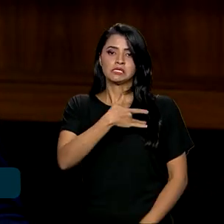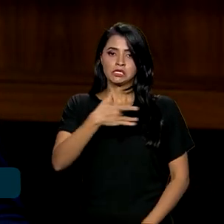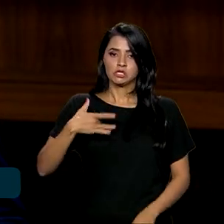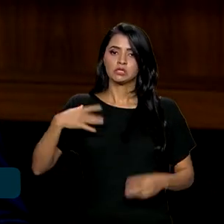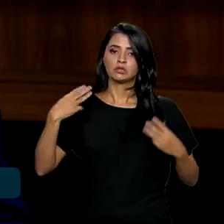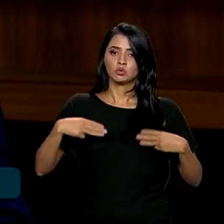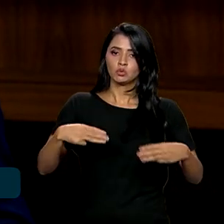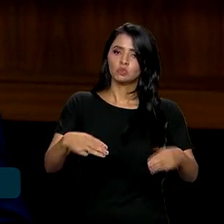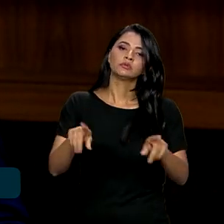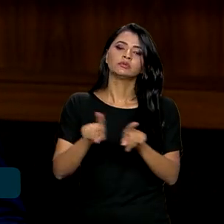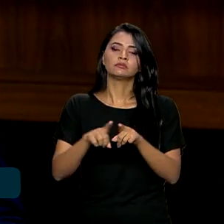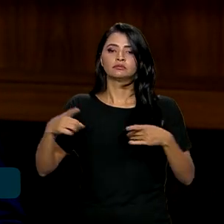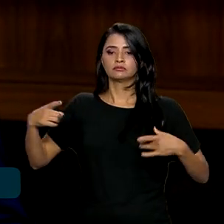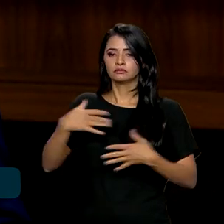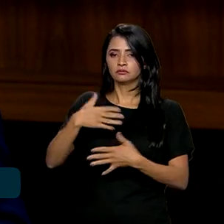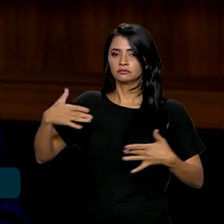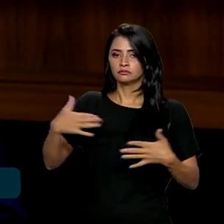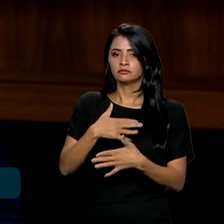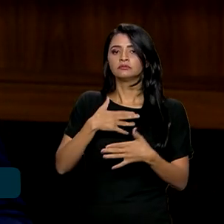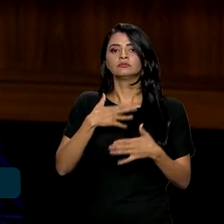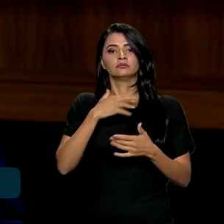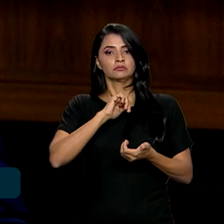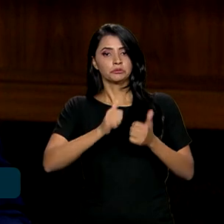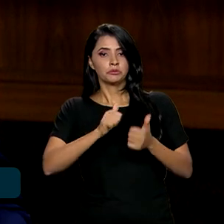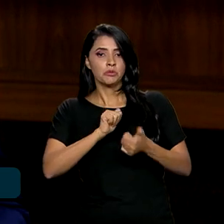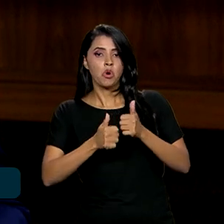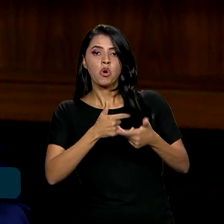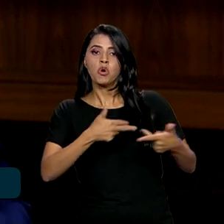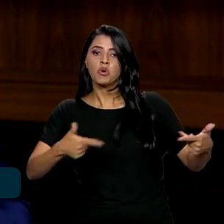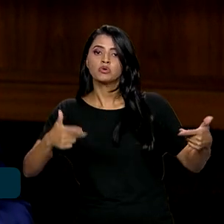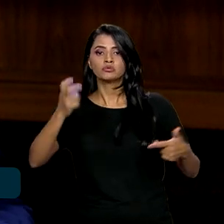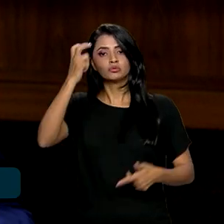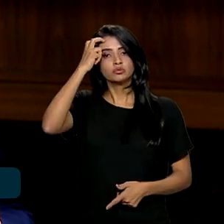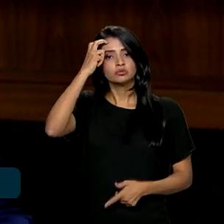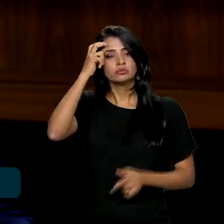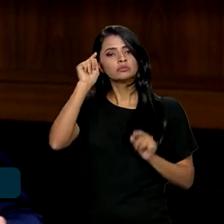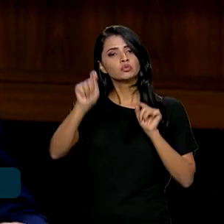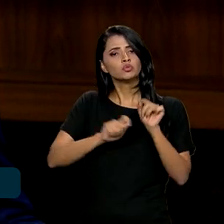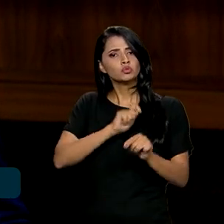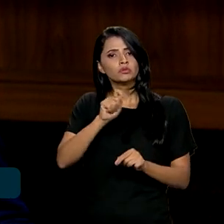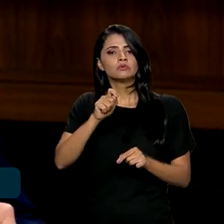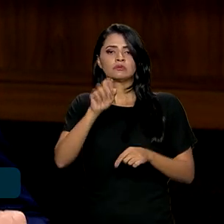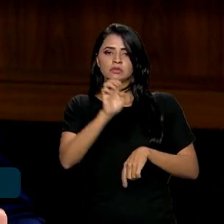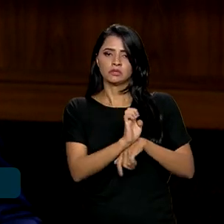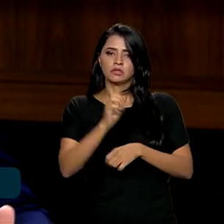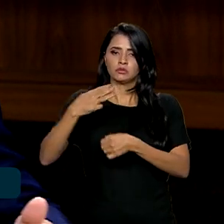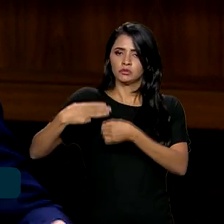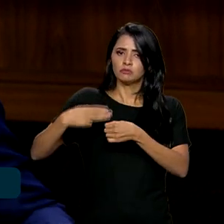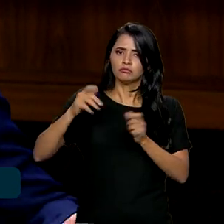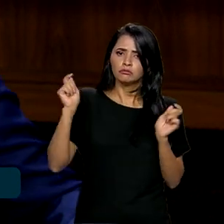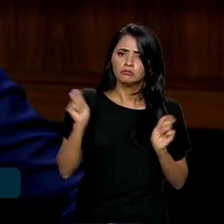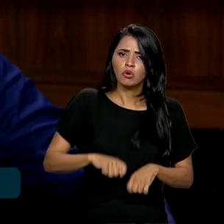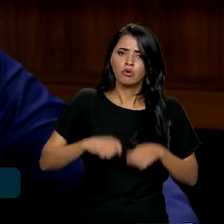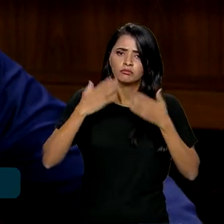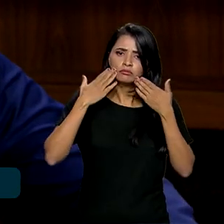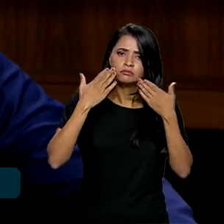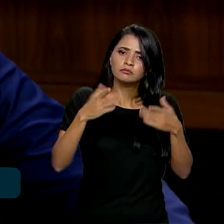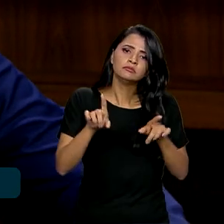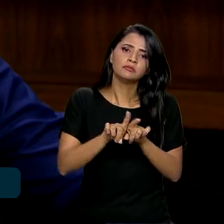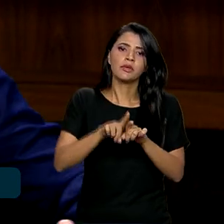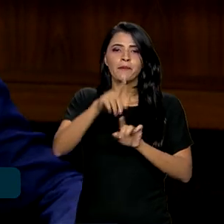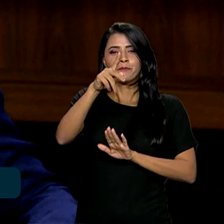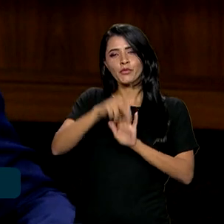no Ministério das Cidades, do Esporte, da Cultura, para que estados e municípios possam apresentar também